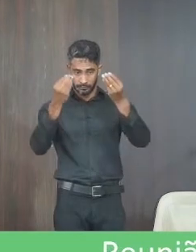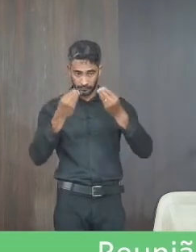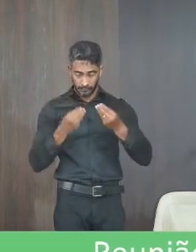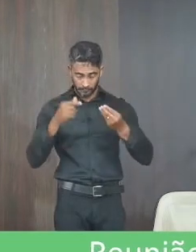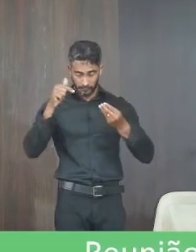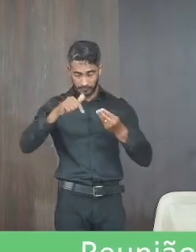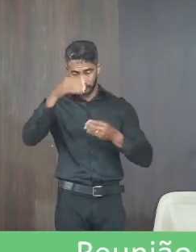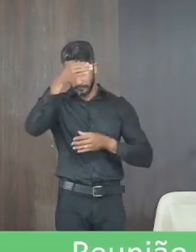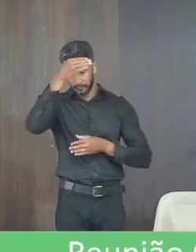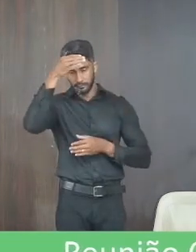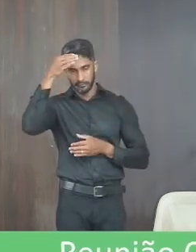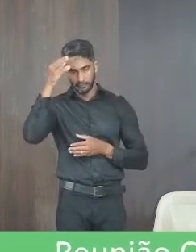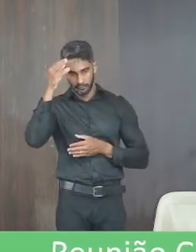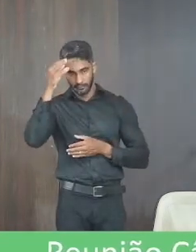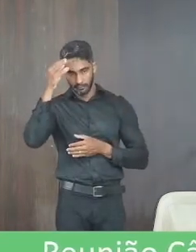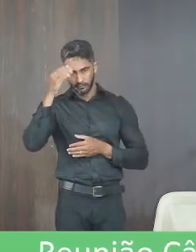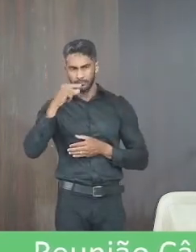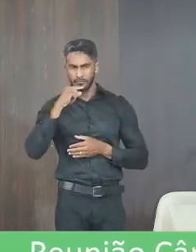que é